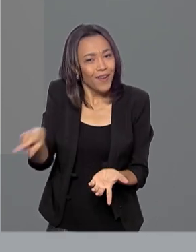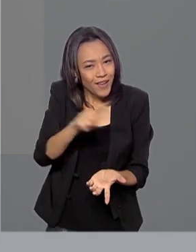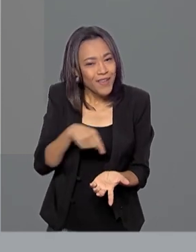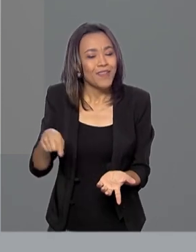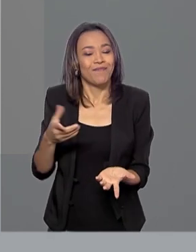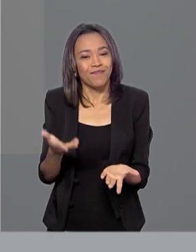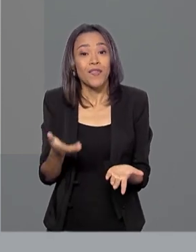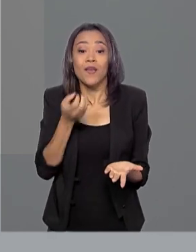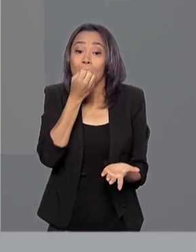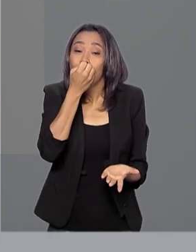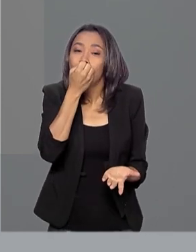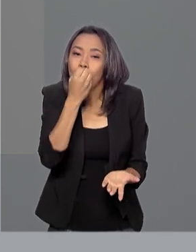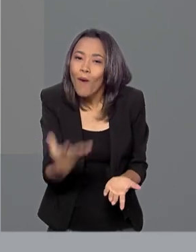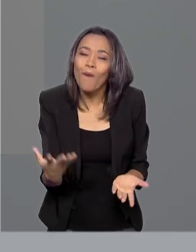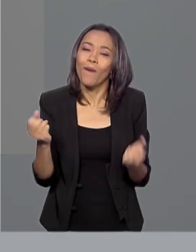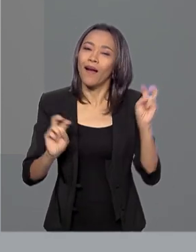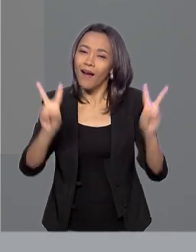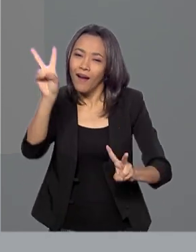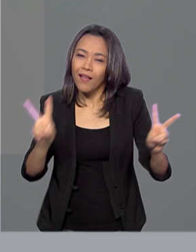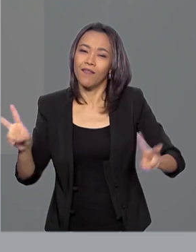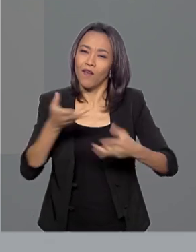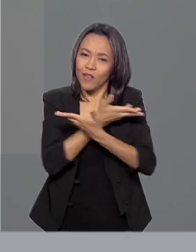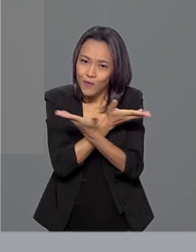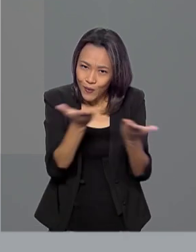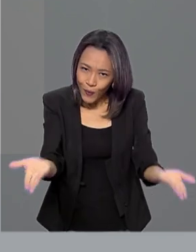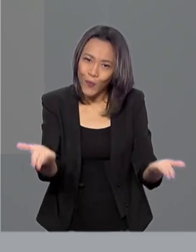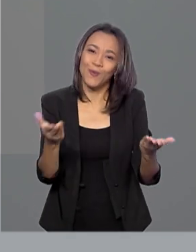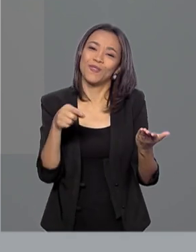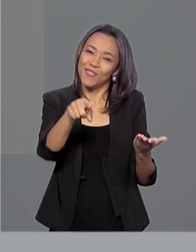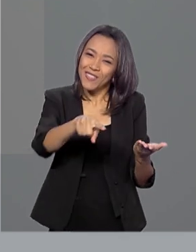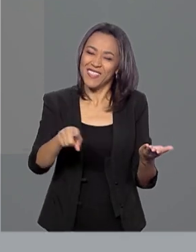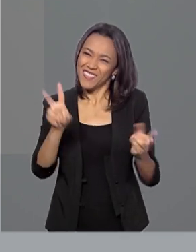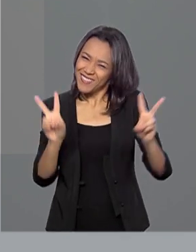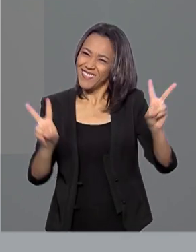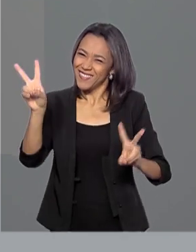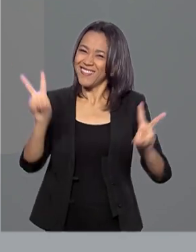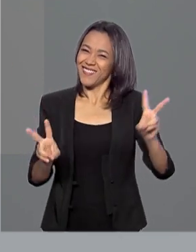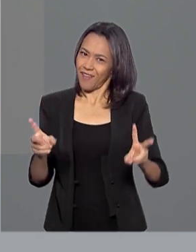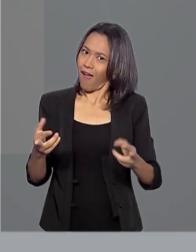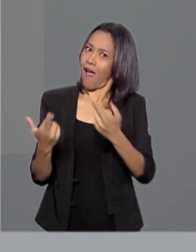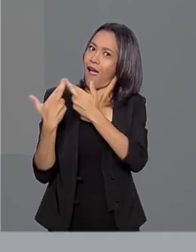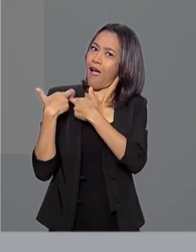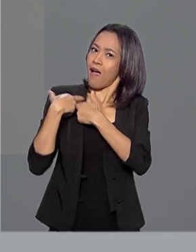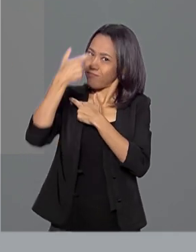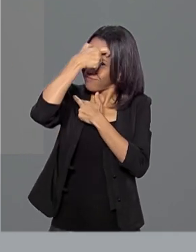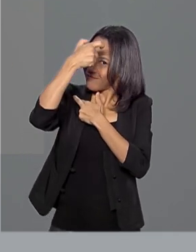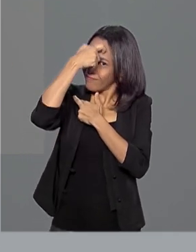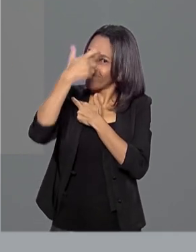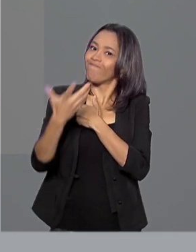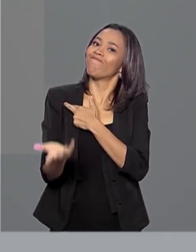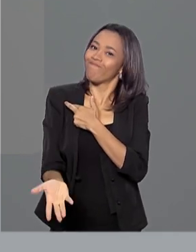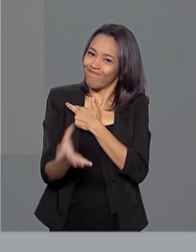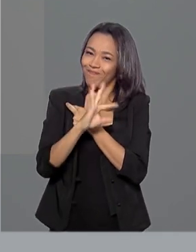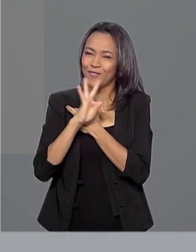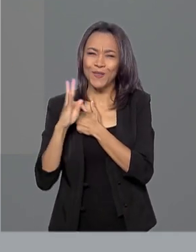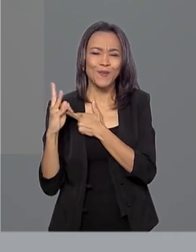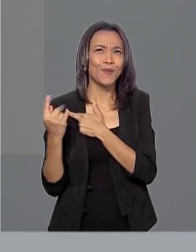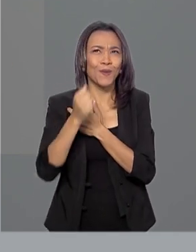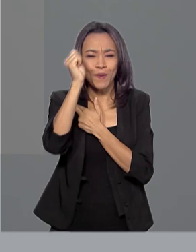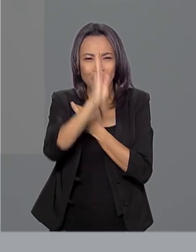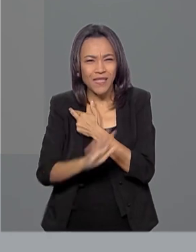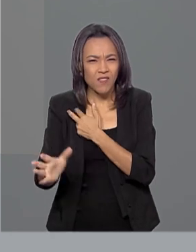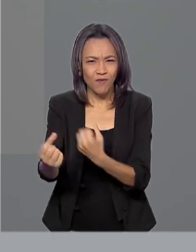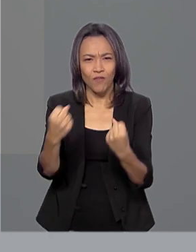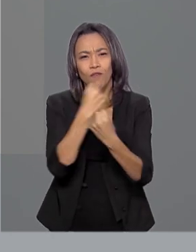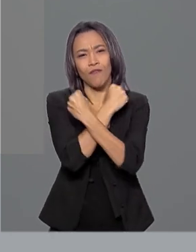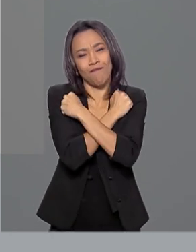desejar um bom carnaval a todos e que sejam curtidos com bastante responsabilidade em todo o Brasil. Um